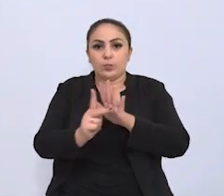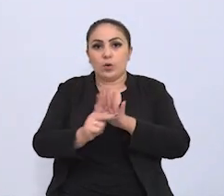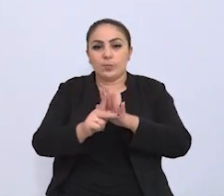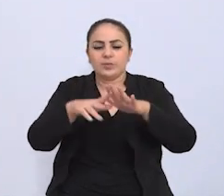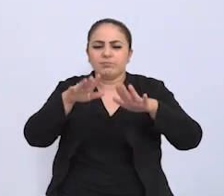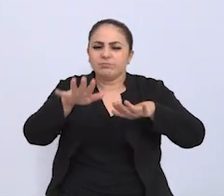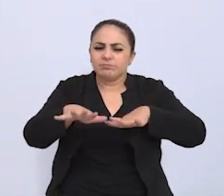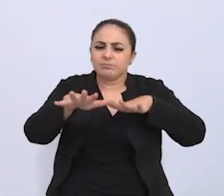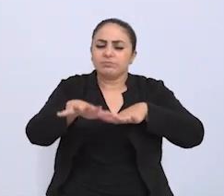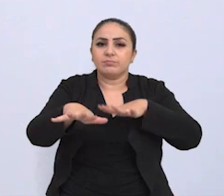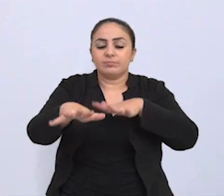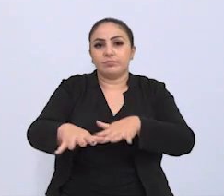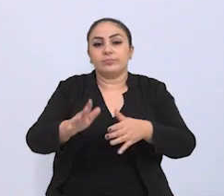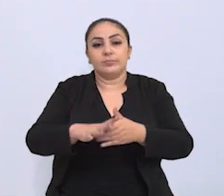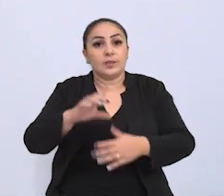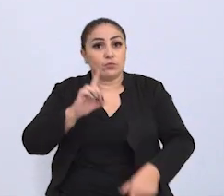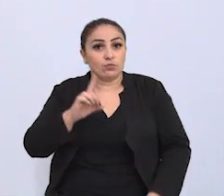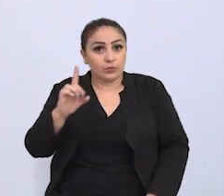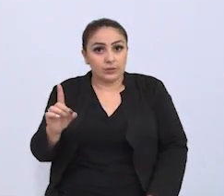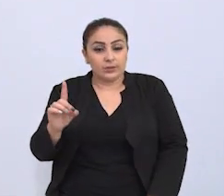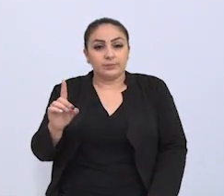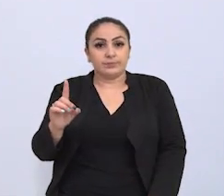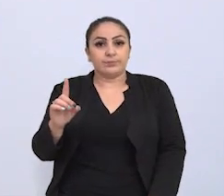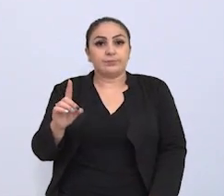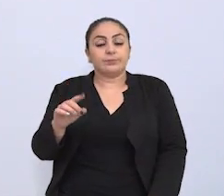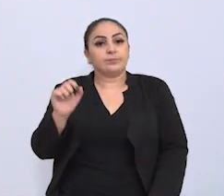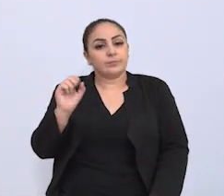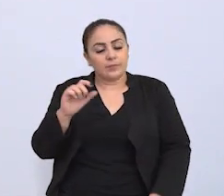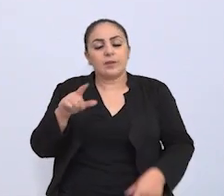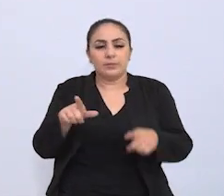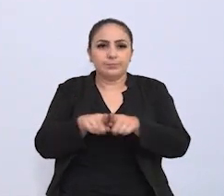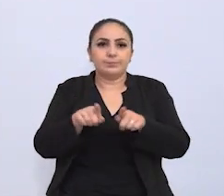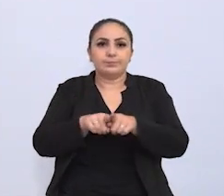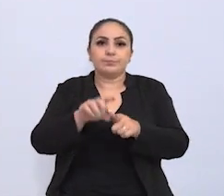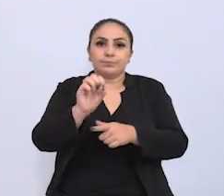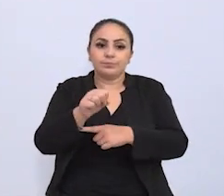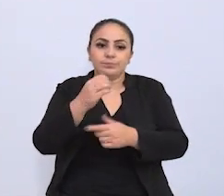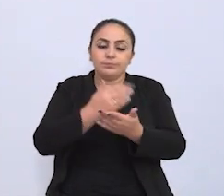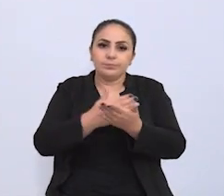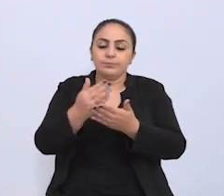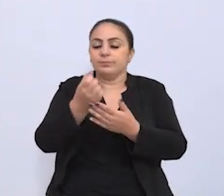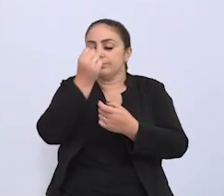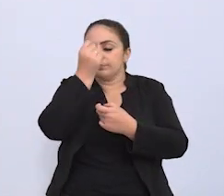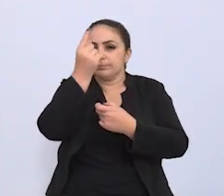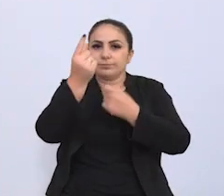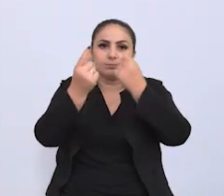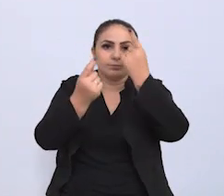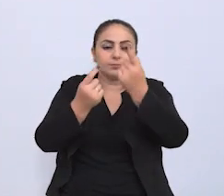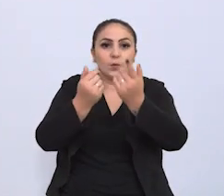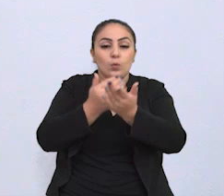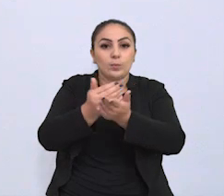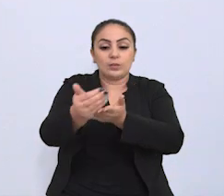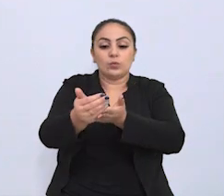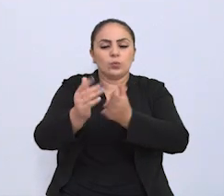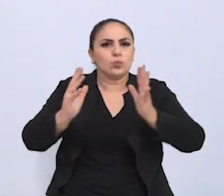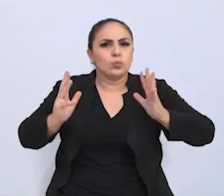manifestações de direita e aí sim começaram a surgir